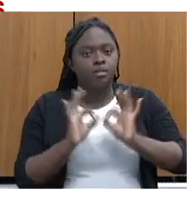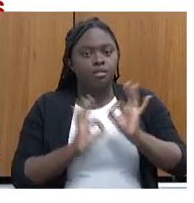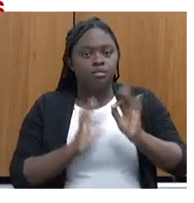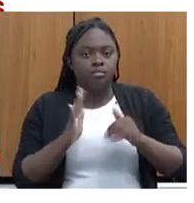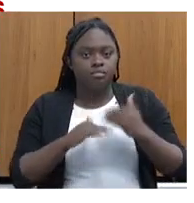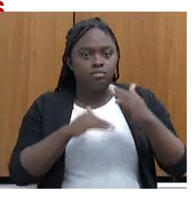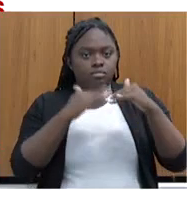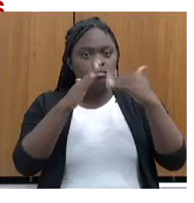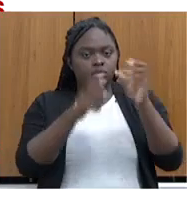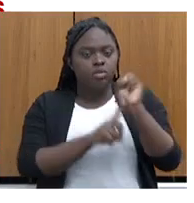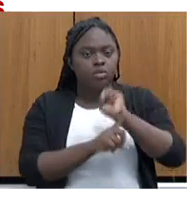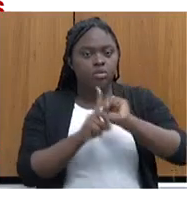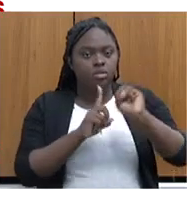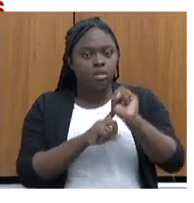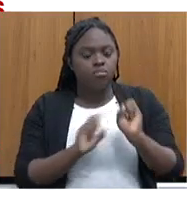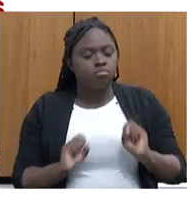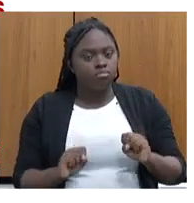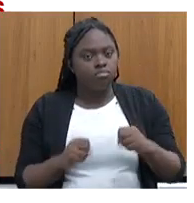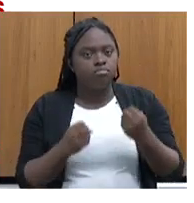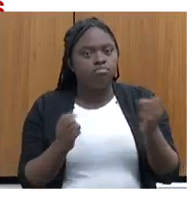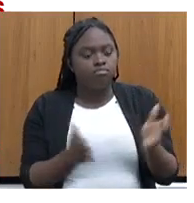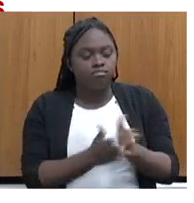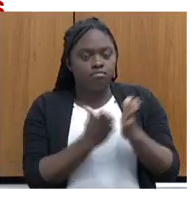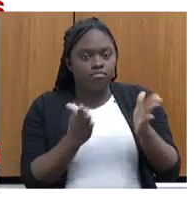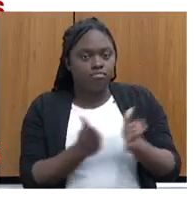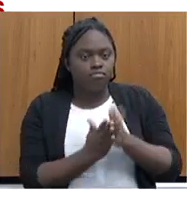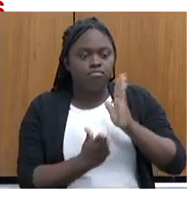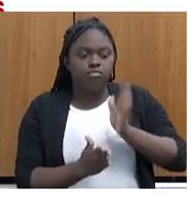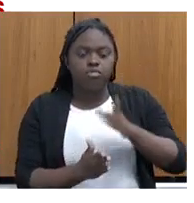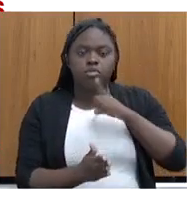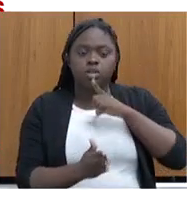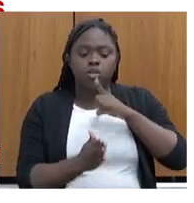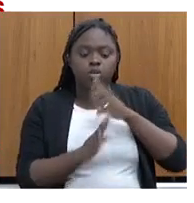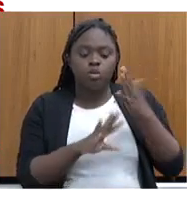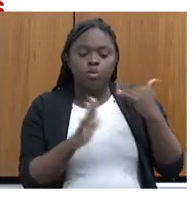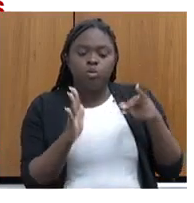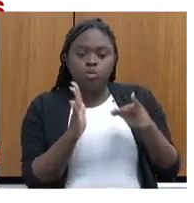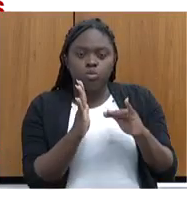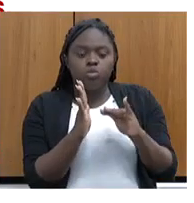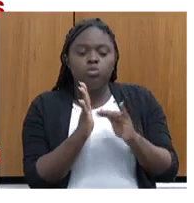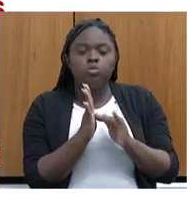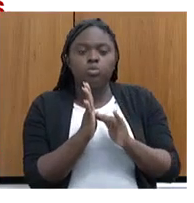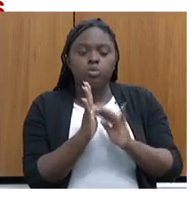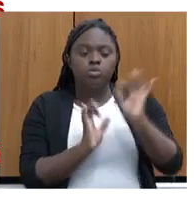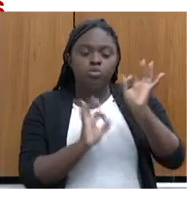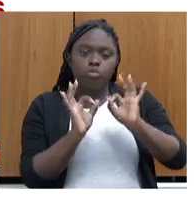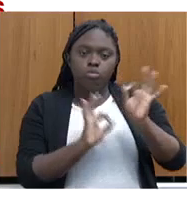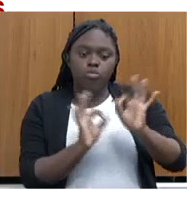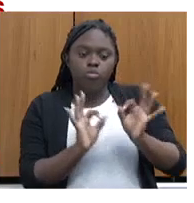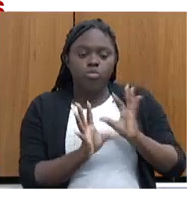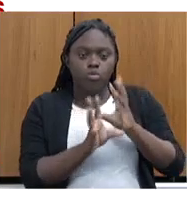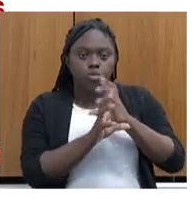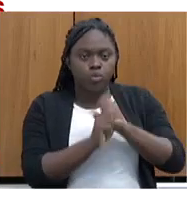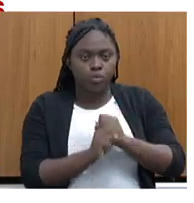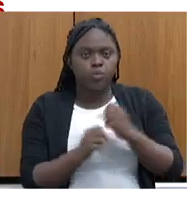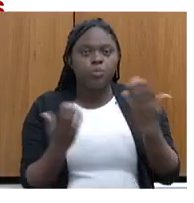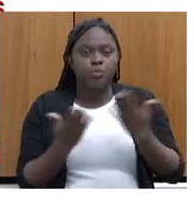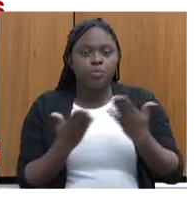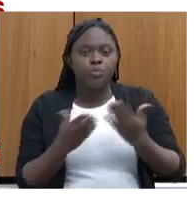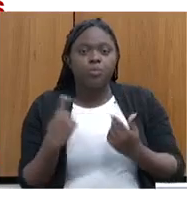enfrentamento à pobreza, nós já temos todo um diagnóstico quantitativo e agora nós estamos